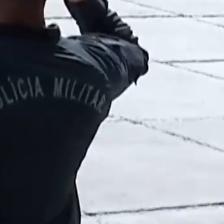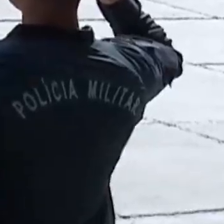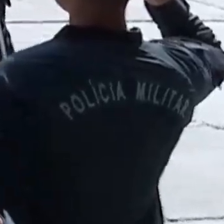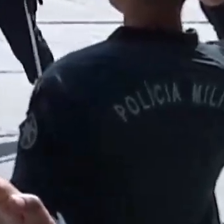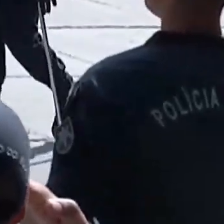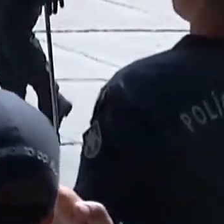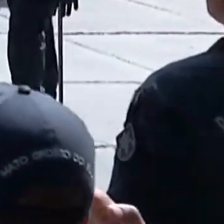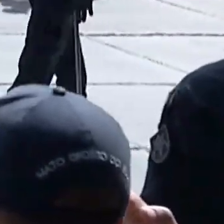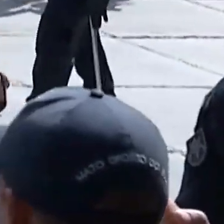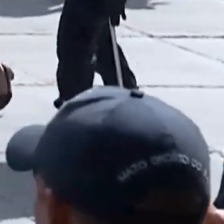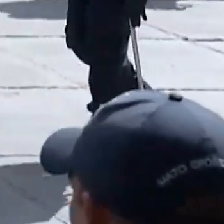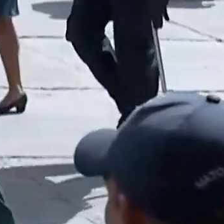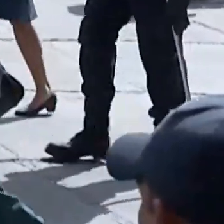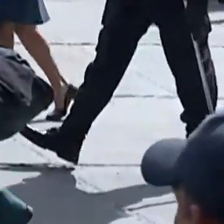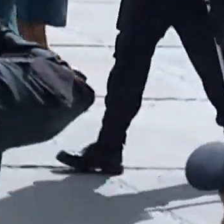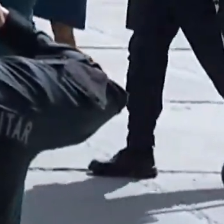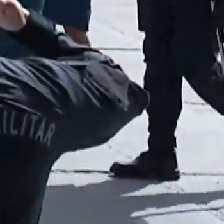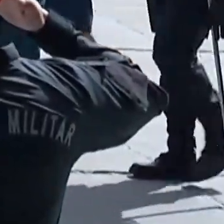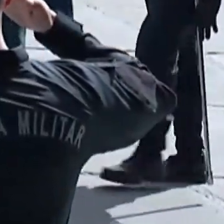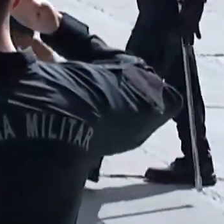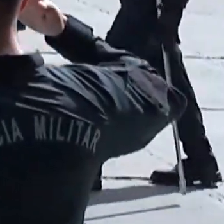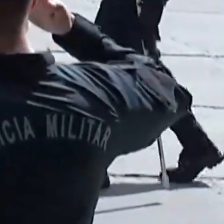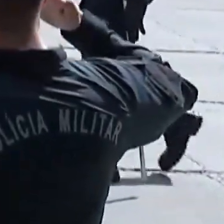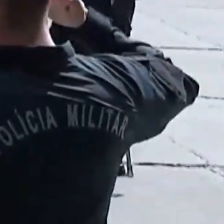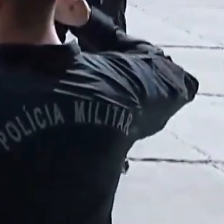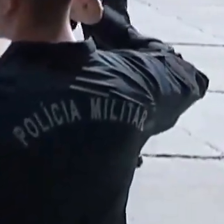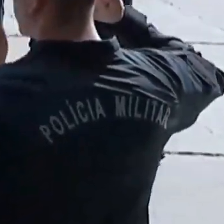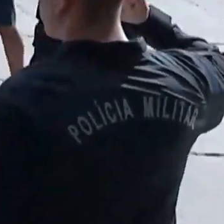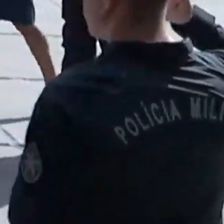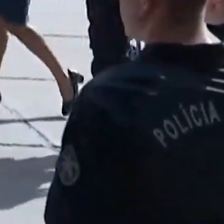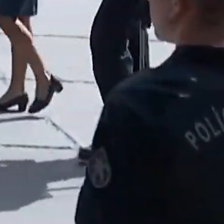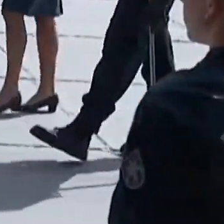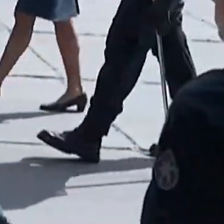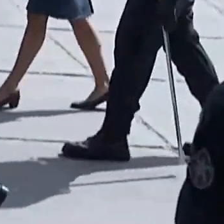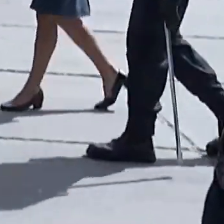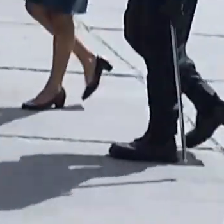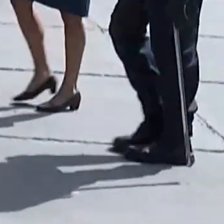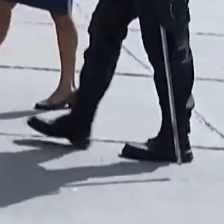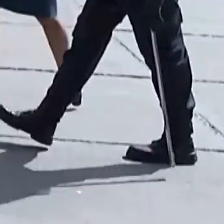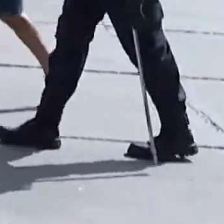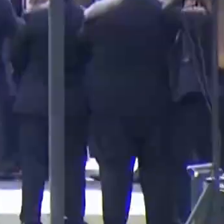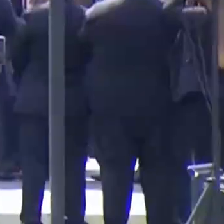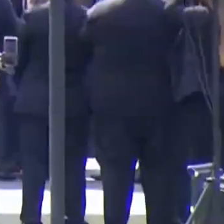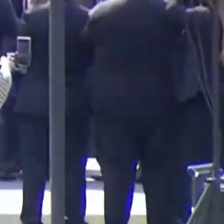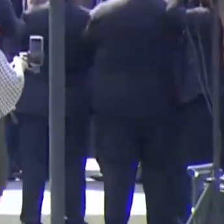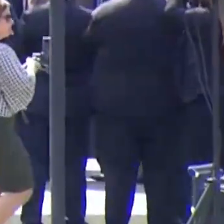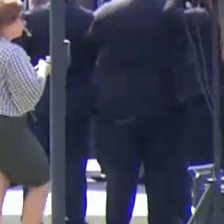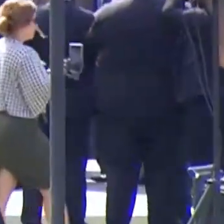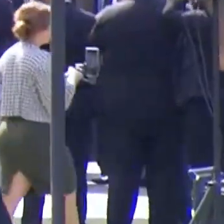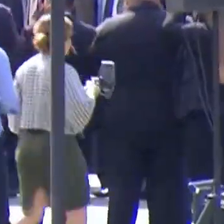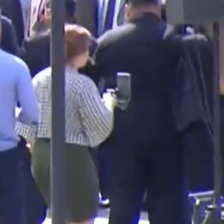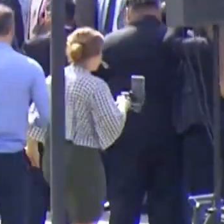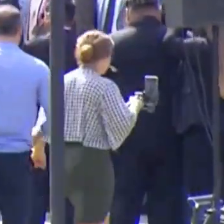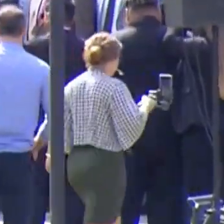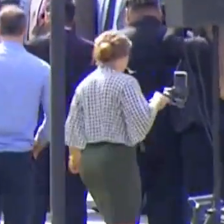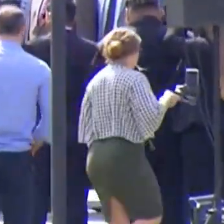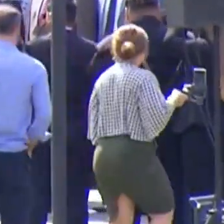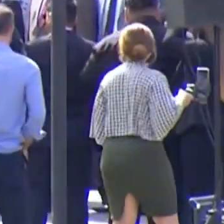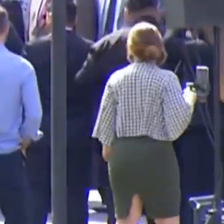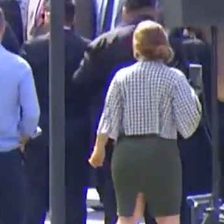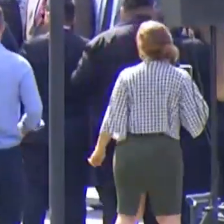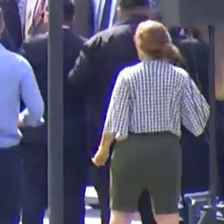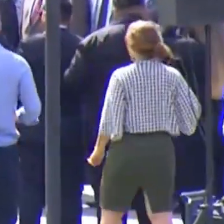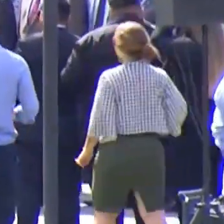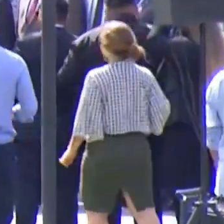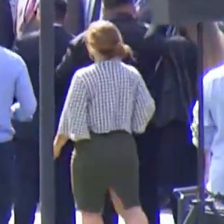bandeira e acompanhar a execução do hino nacional. O governador do estado, que é o chefe também das forças militares